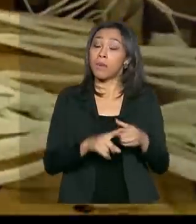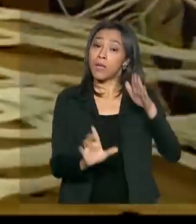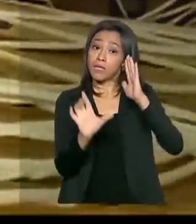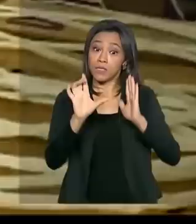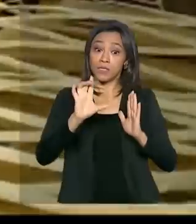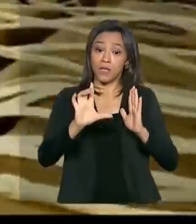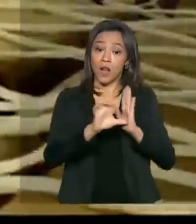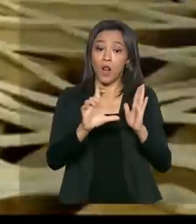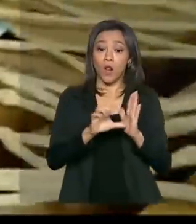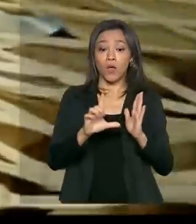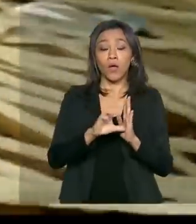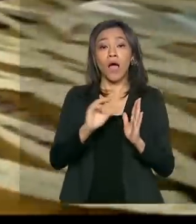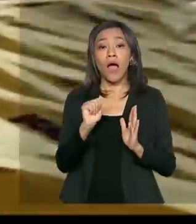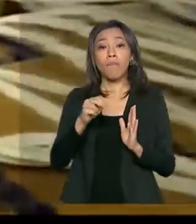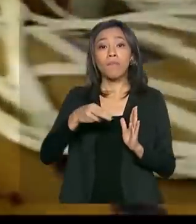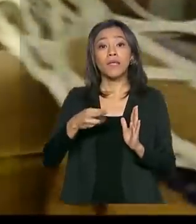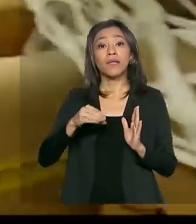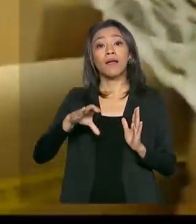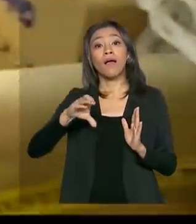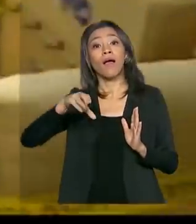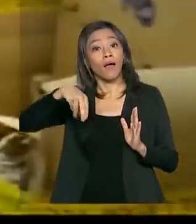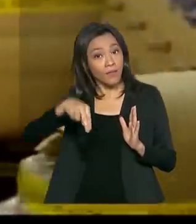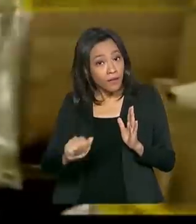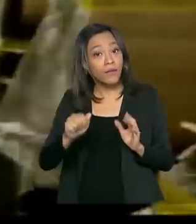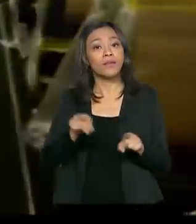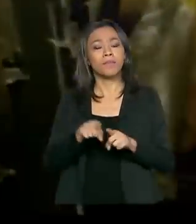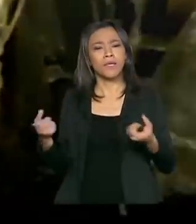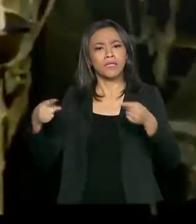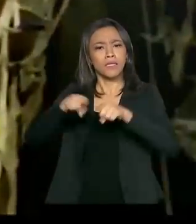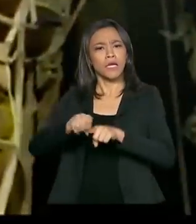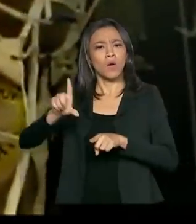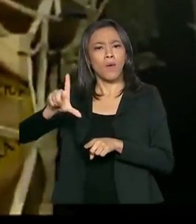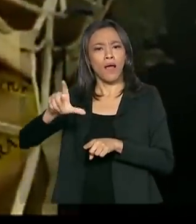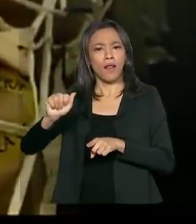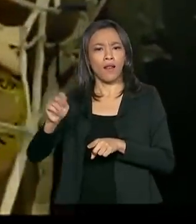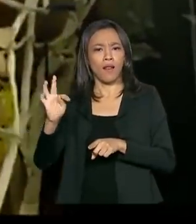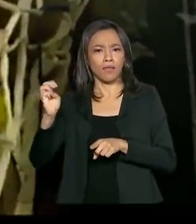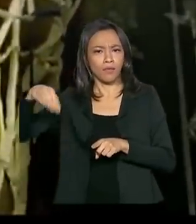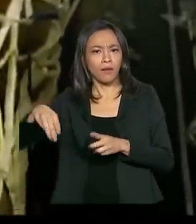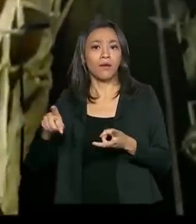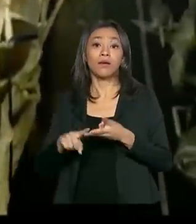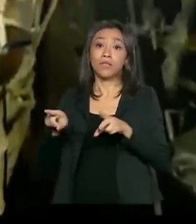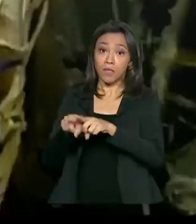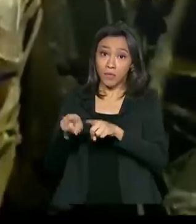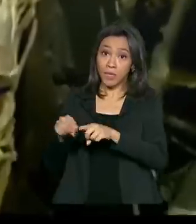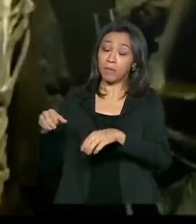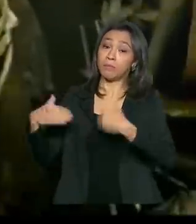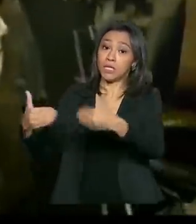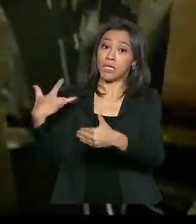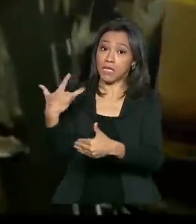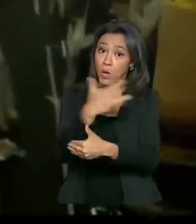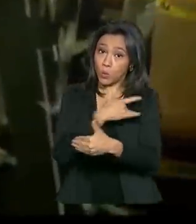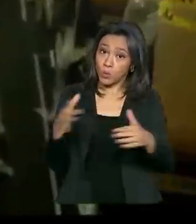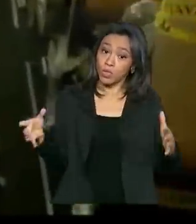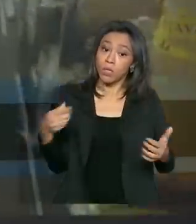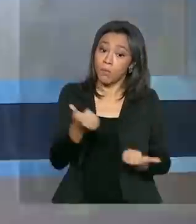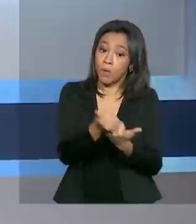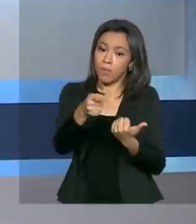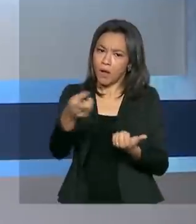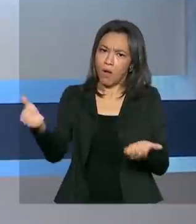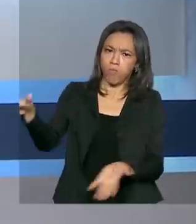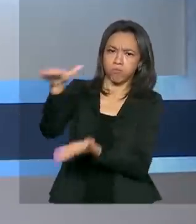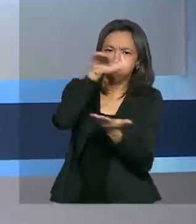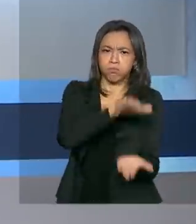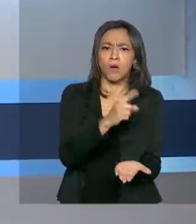parceria com a Latam, em apoio aos Ministérios da Infraestrutura e da Saúde, para transportar 15 milhões de máscaras.